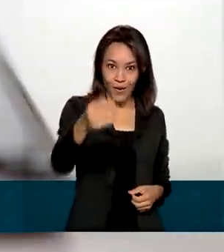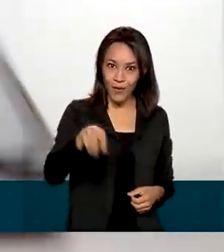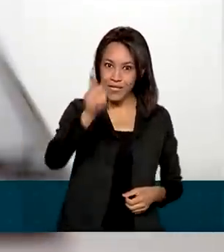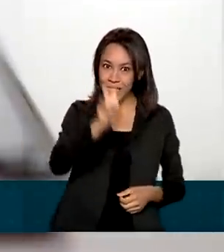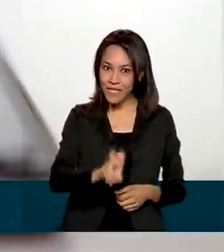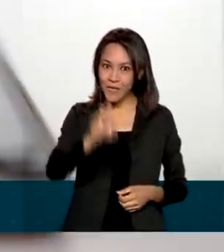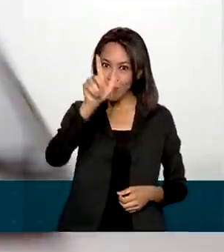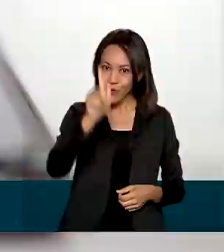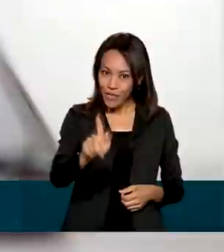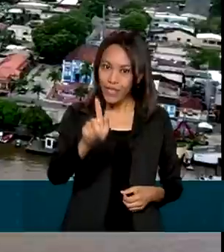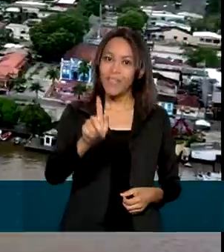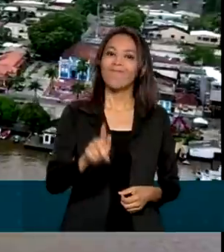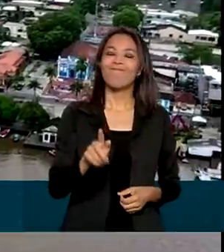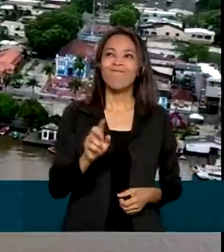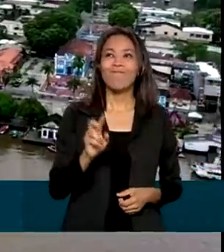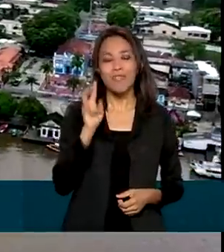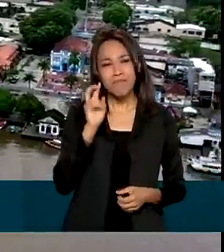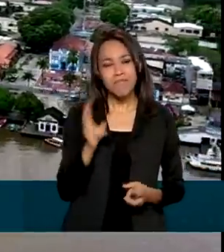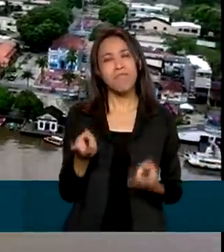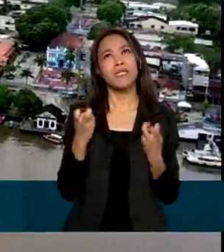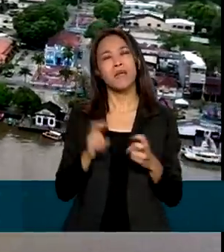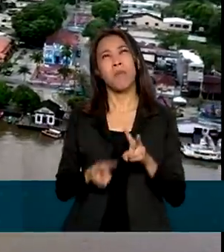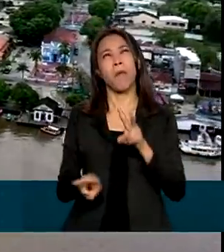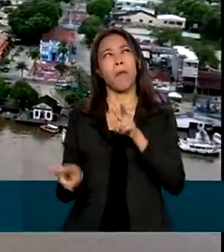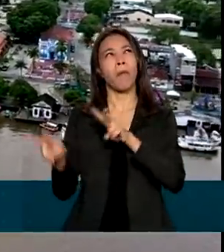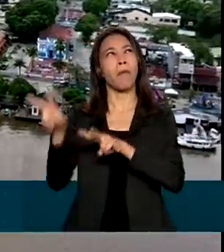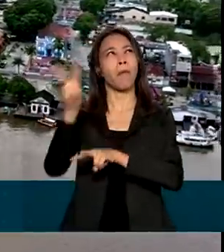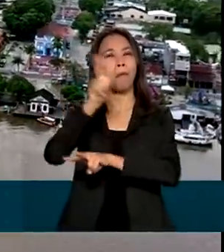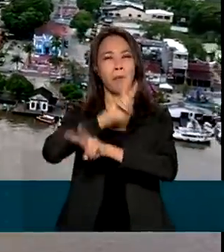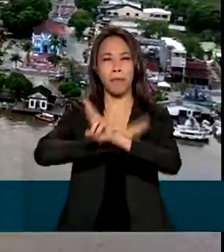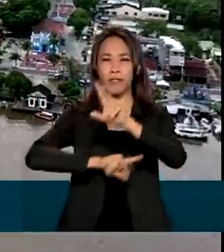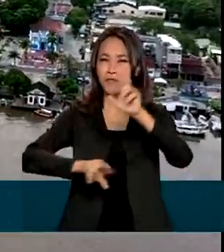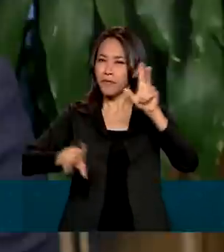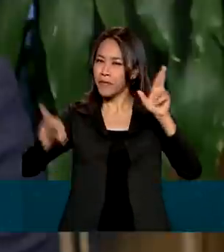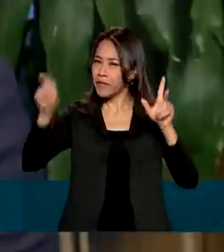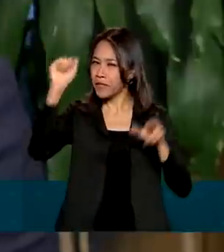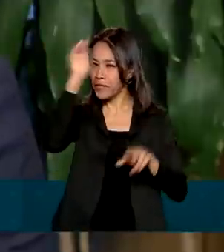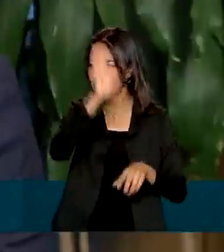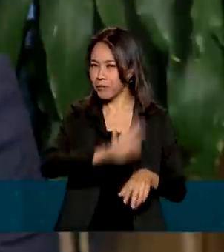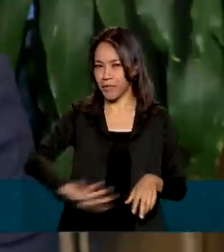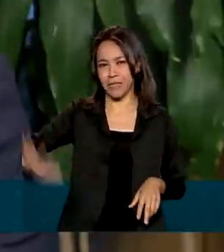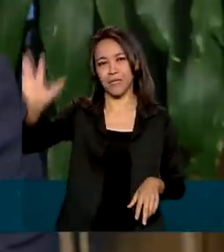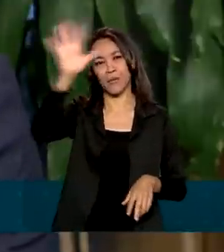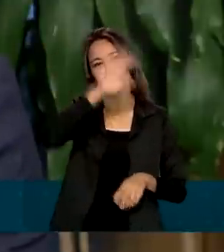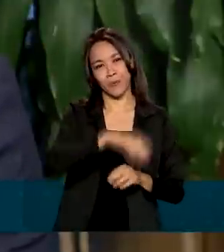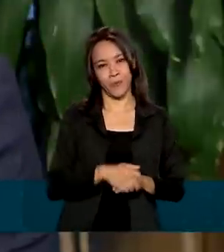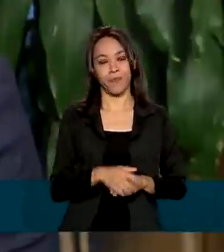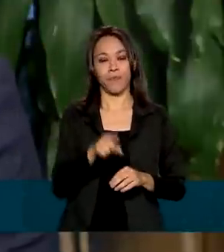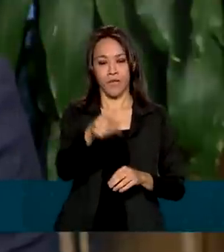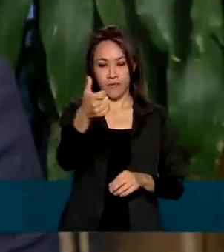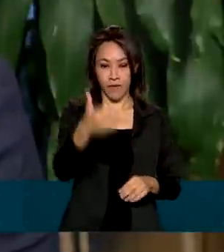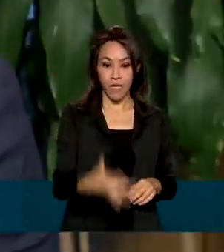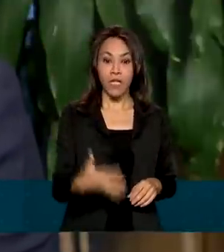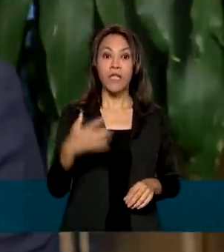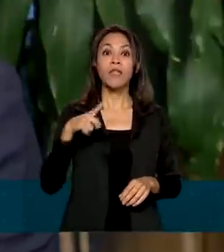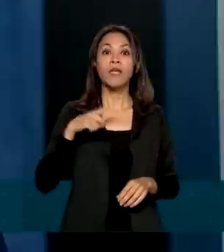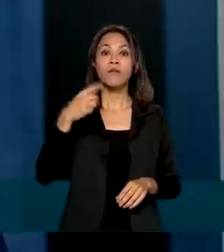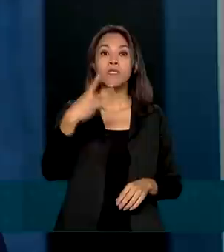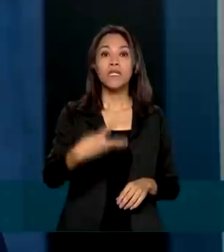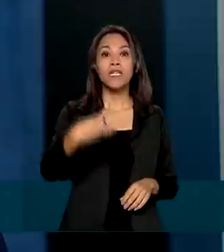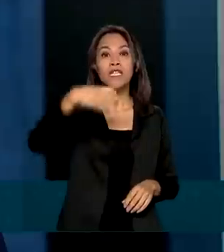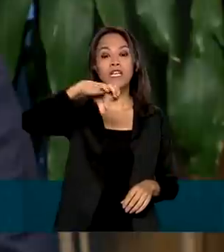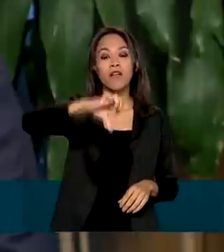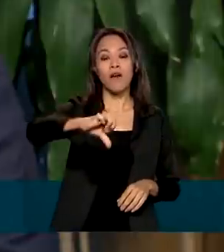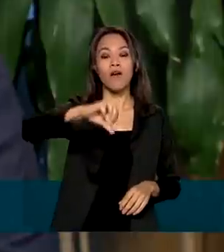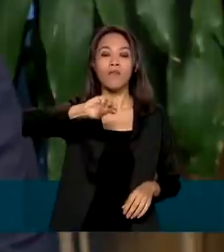contrasta com um país que ainda tem dificuldades no acesso da internet 4G. No Brasil, hoje, nós temos 39 milhões de pessoas sem